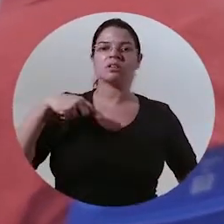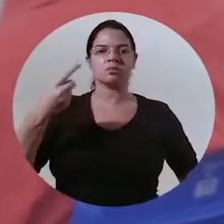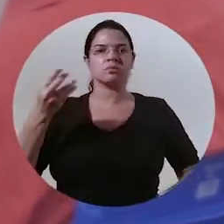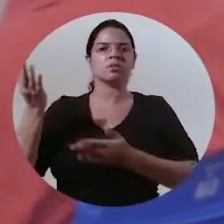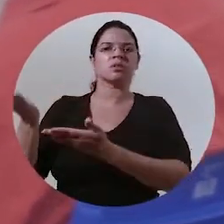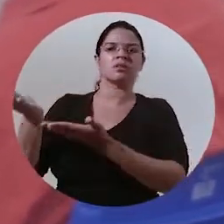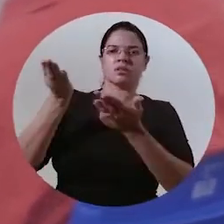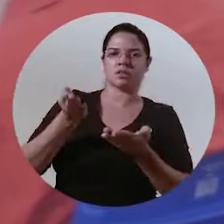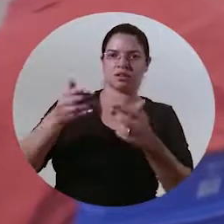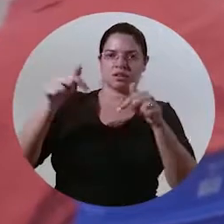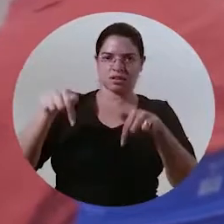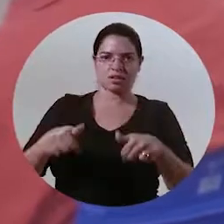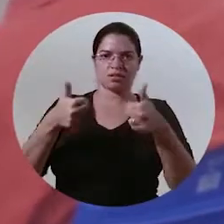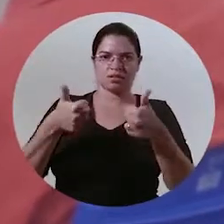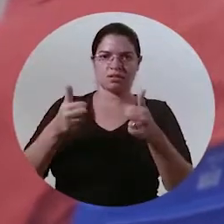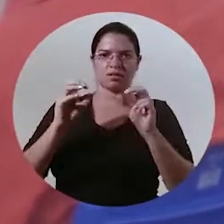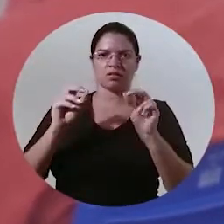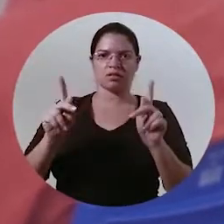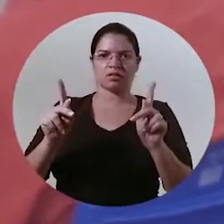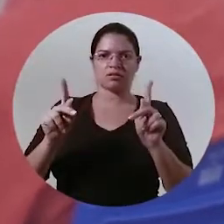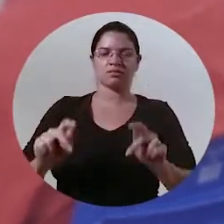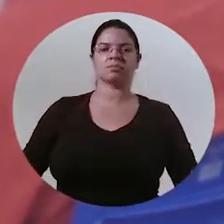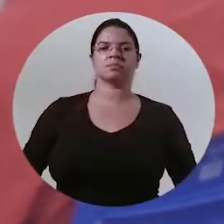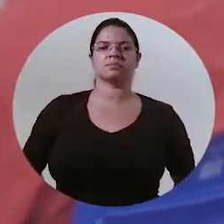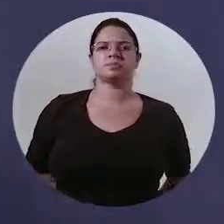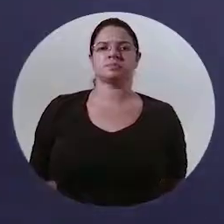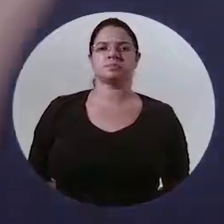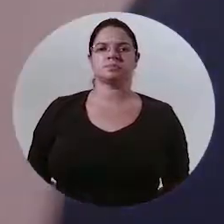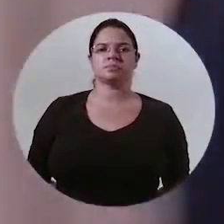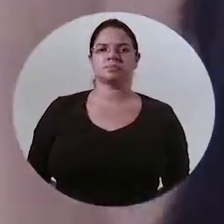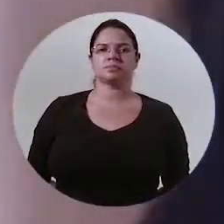tem e depois ele vai para cá Tá bom?